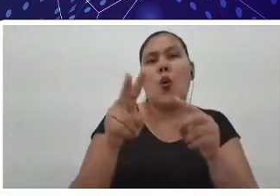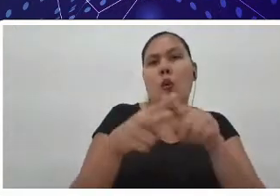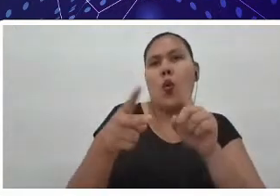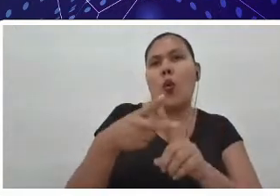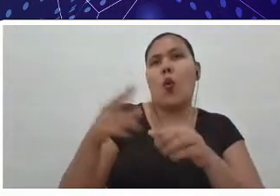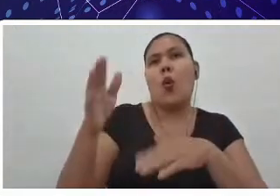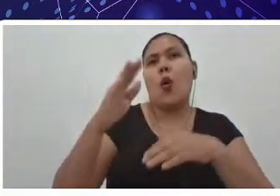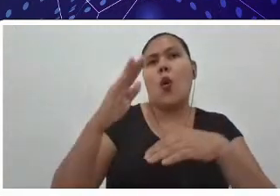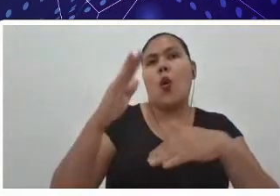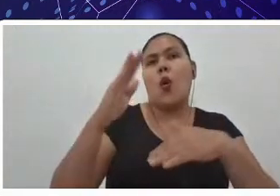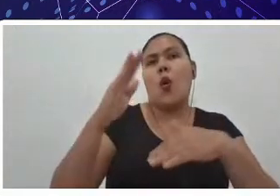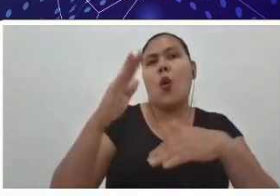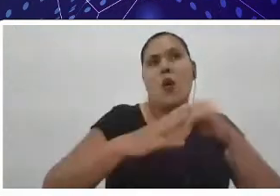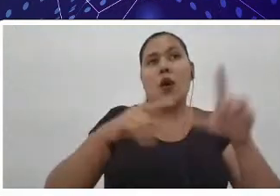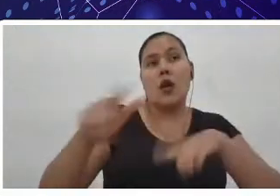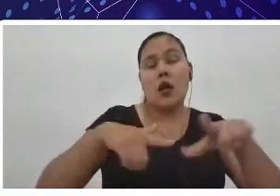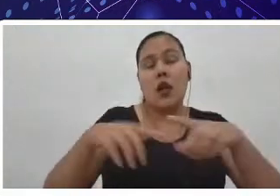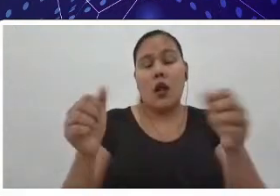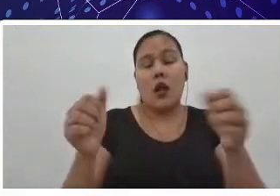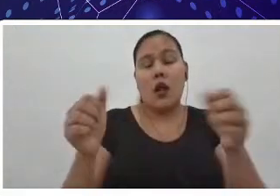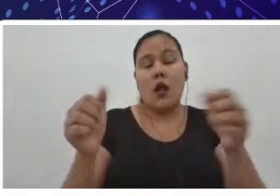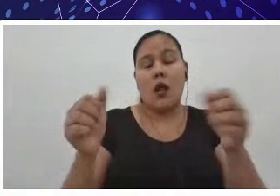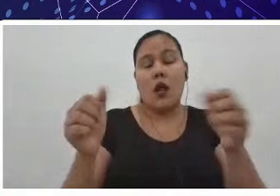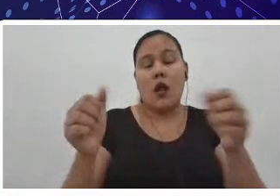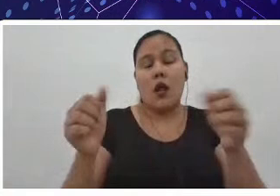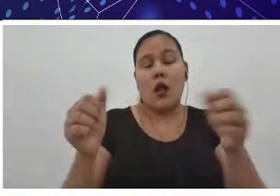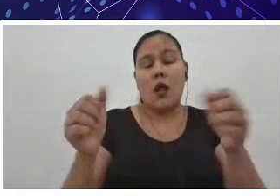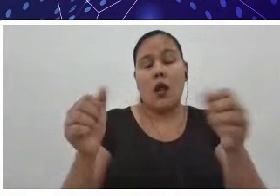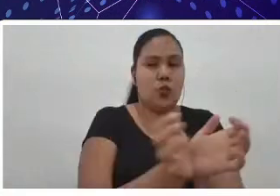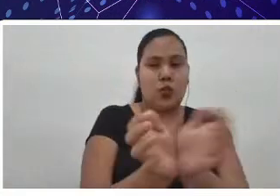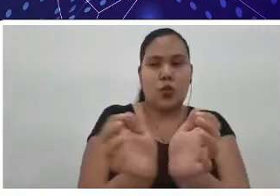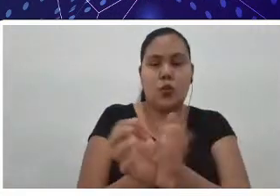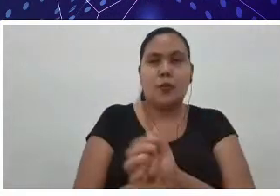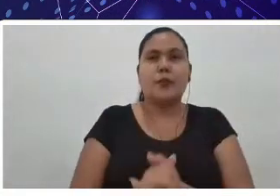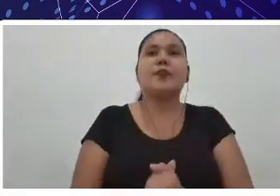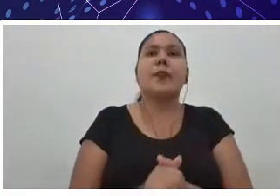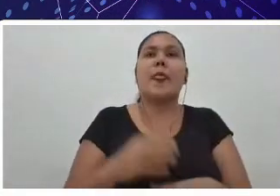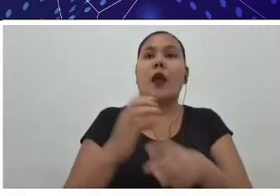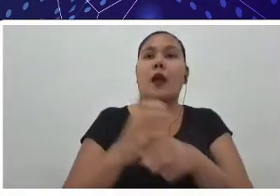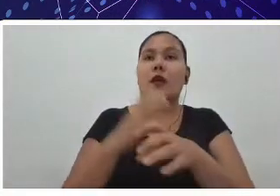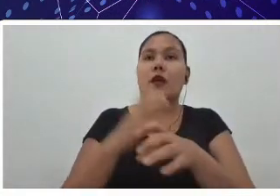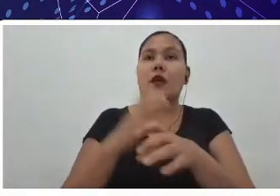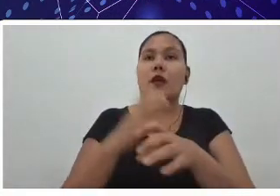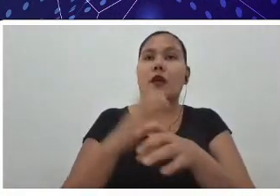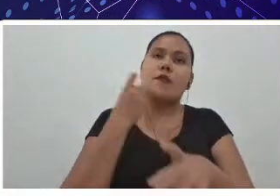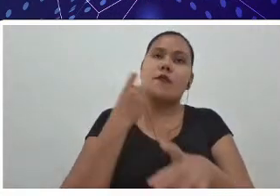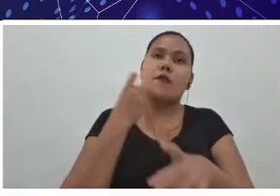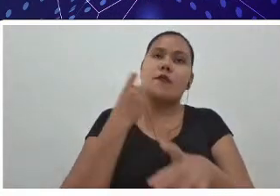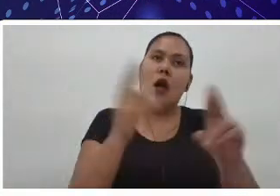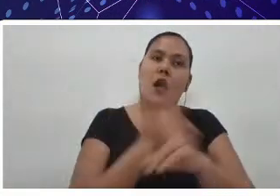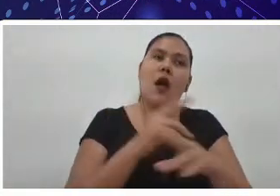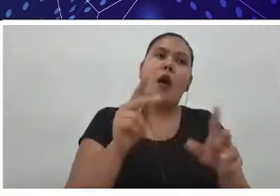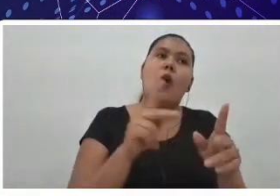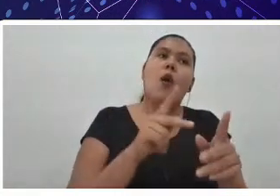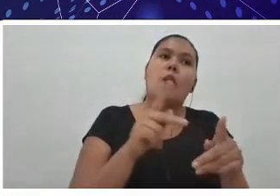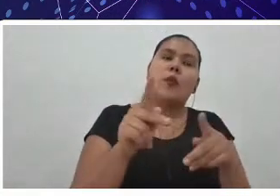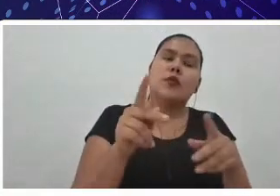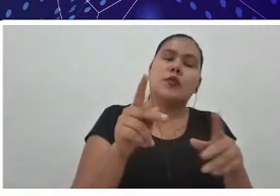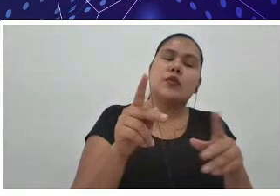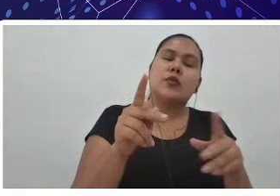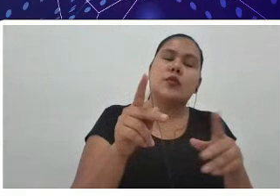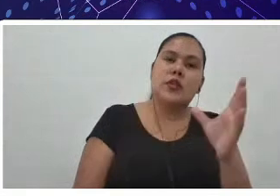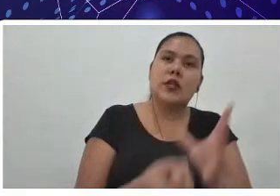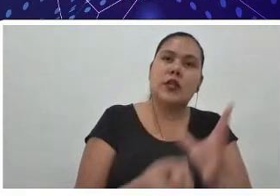a engenharia de pesca sempre vem agregar correlacionado com os projetos na área de piscicultura, né, e outros cultivos